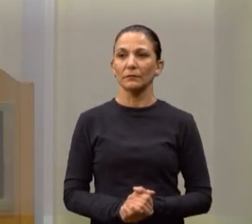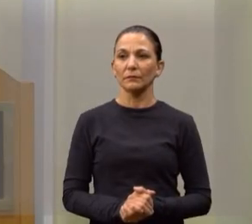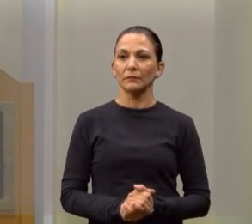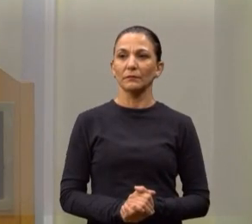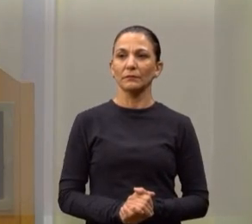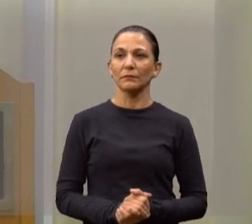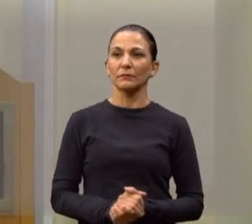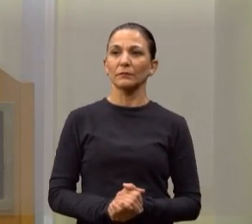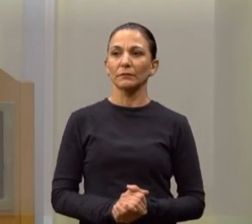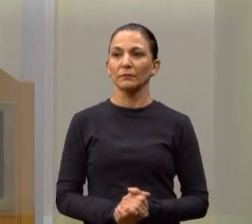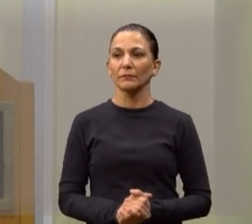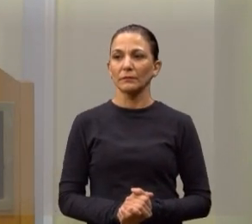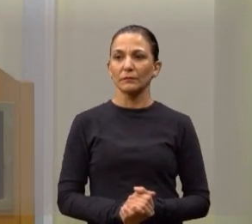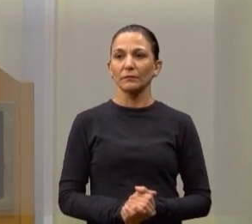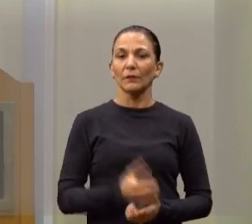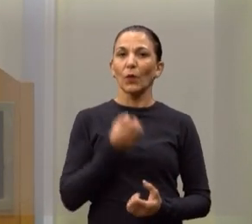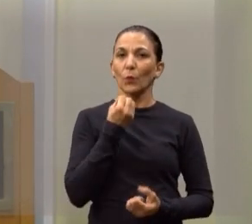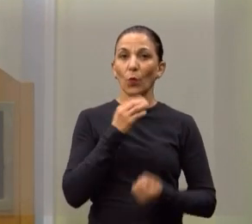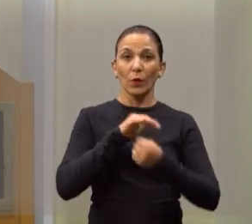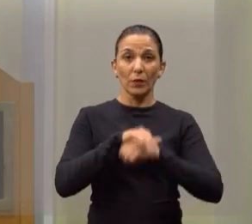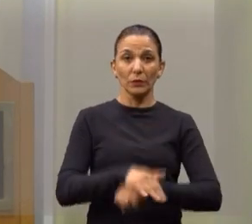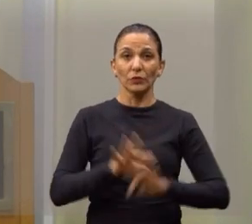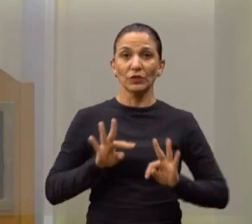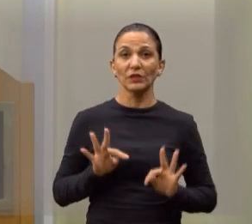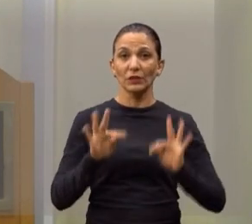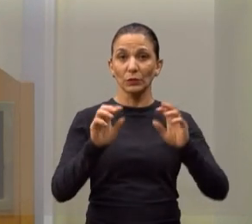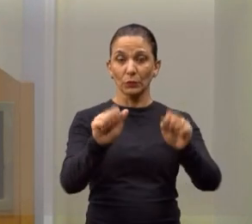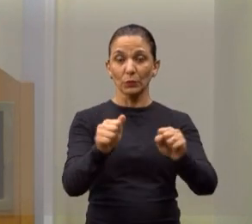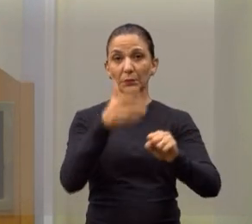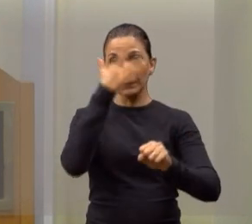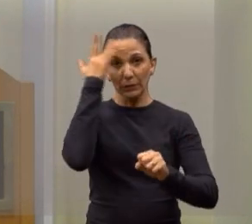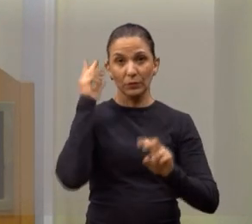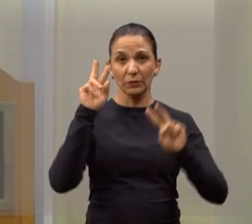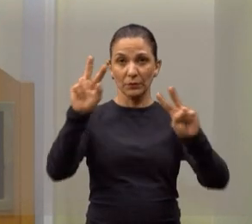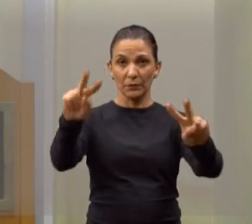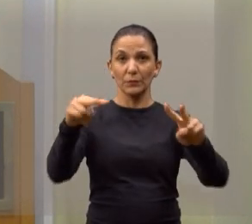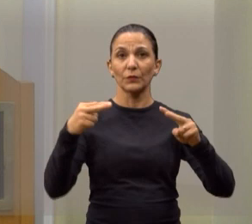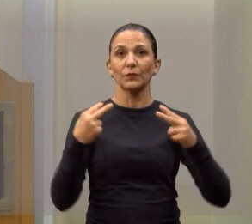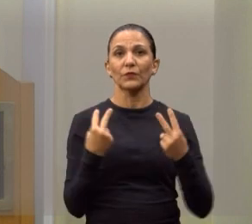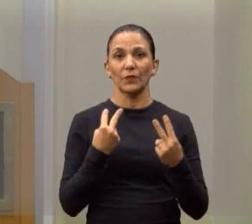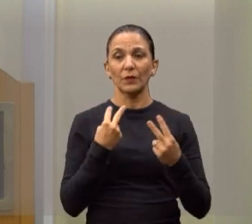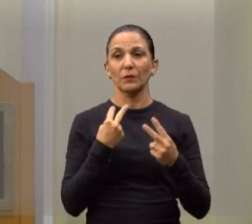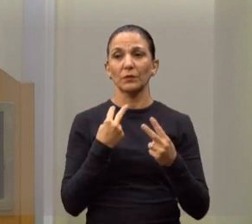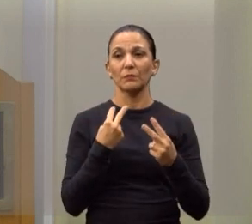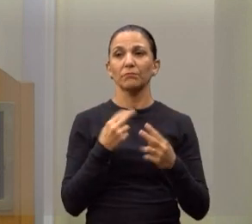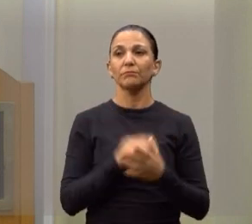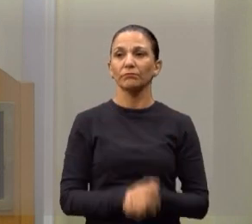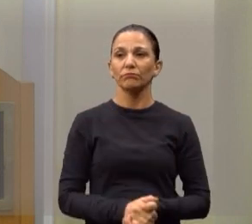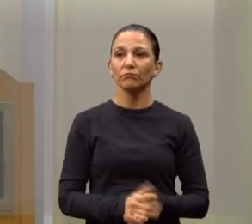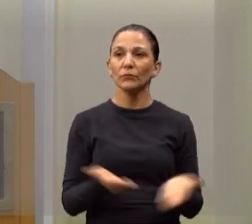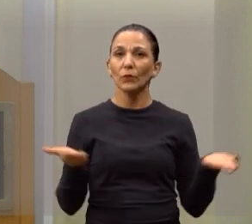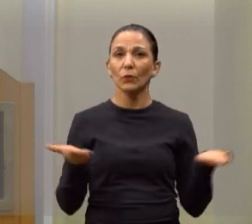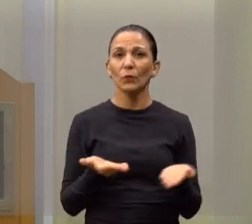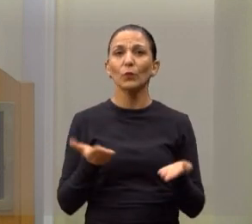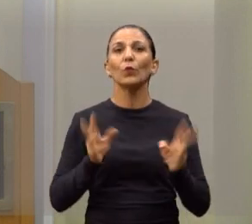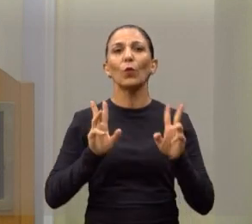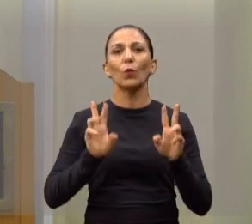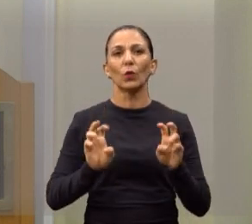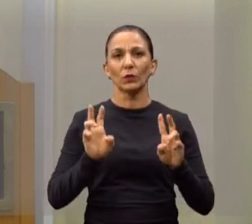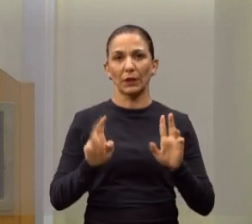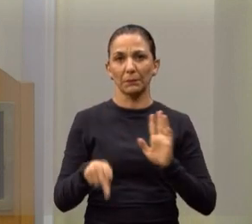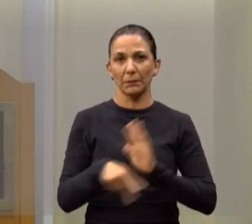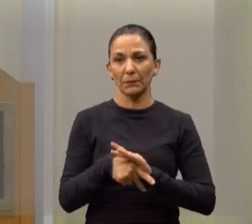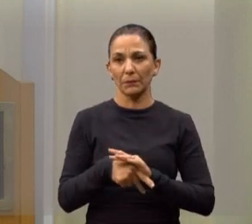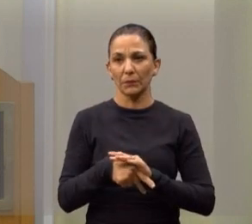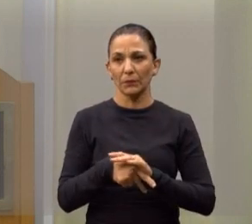Mais uma vez, boa noite a todos, todos que nos acompanham pela transmissão. Hoje, presidente, quero falar de uma